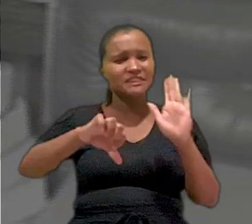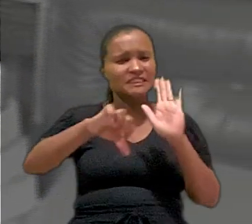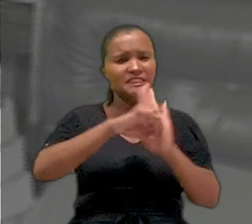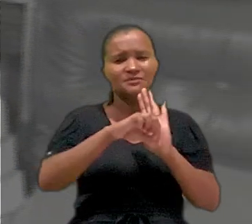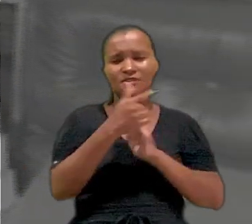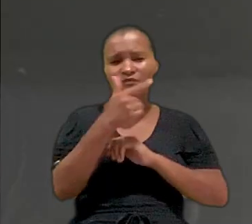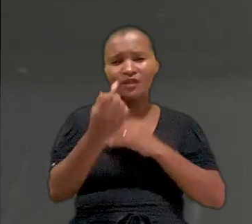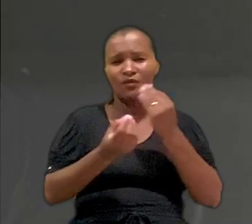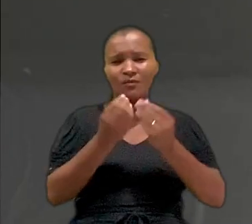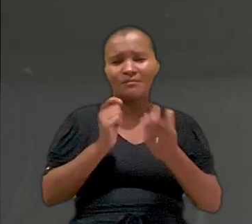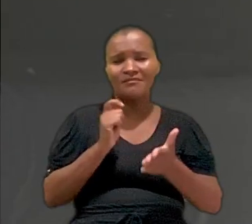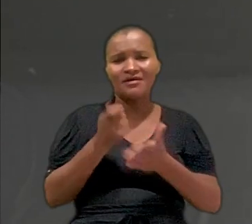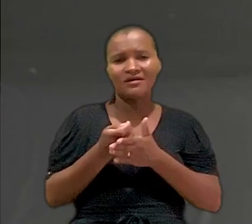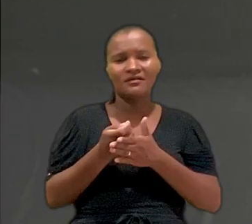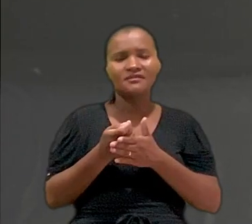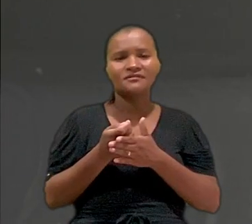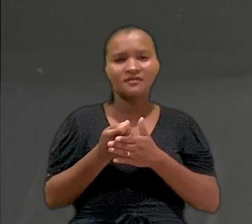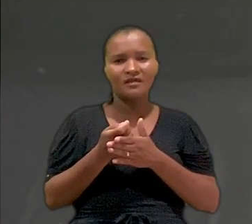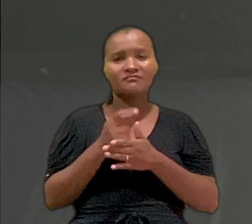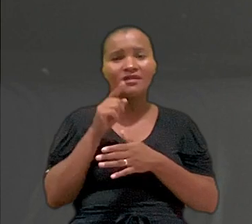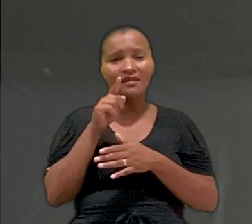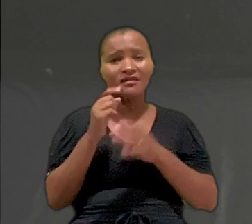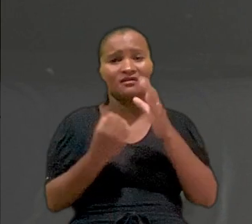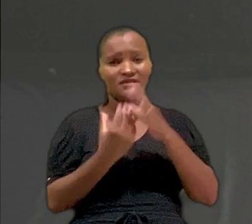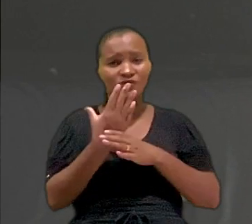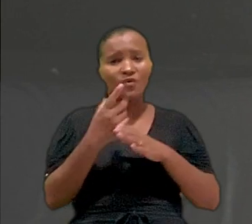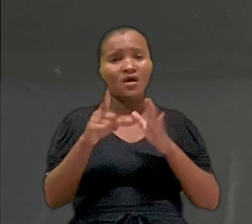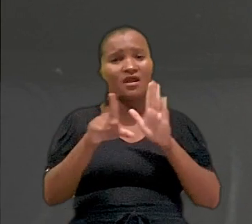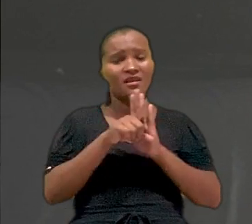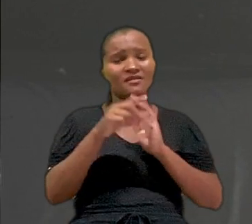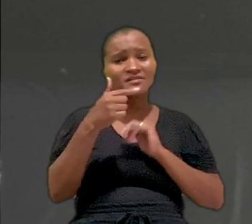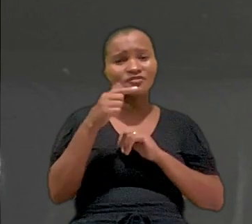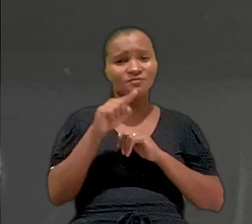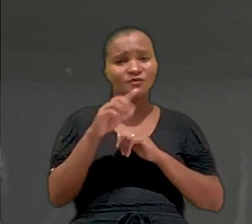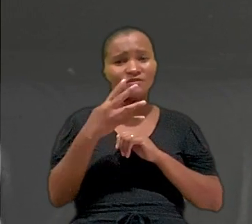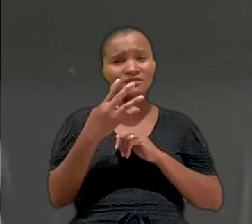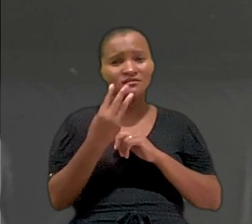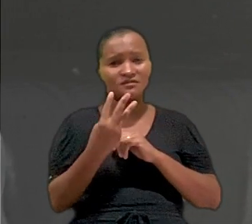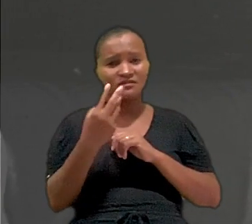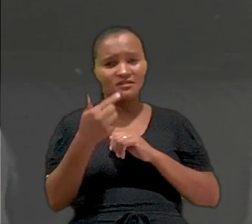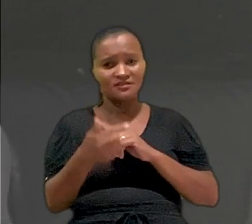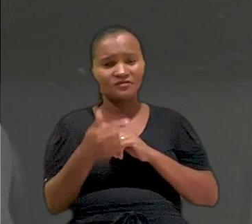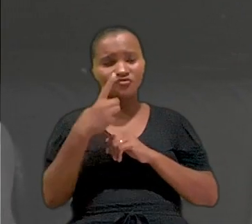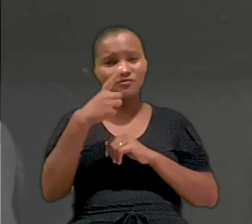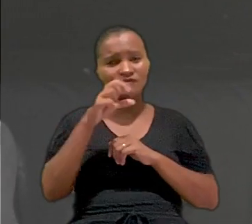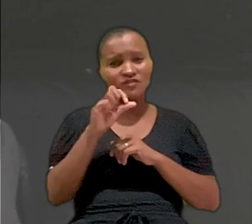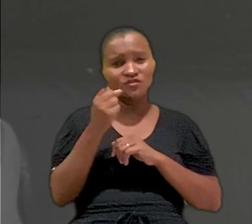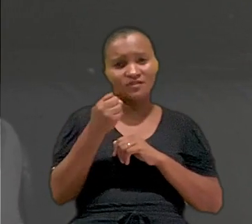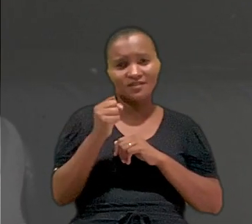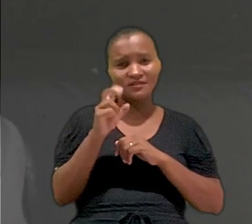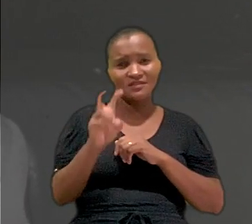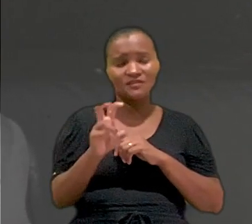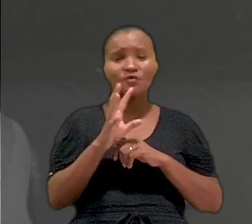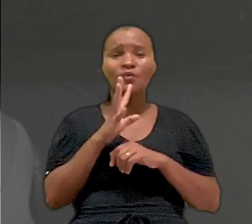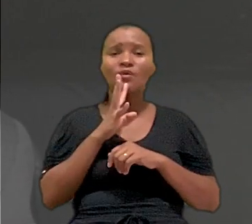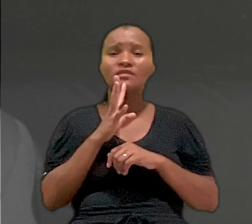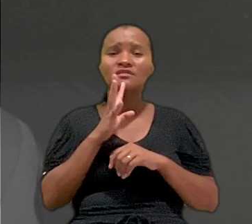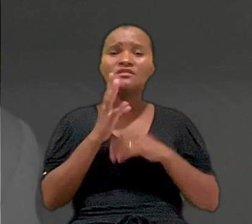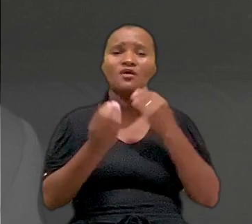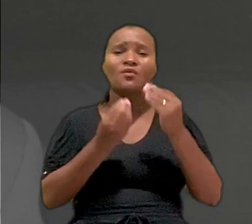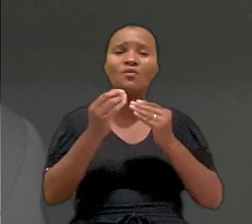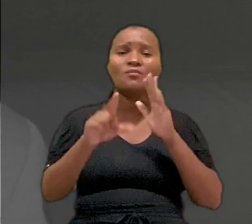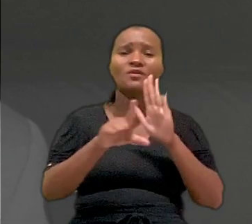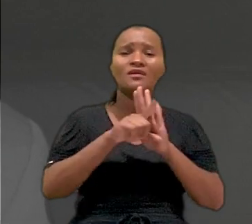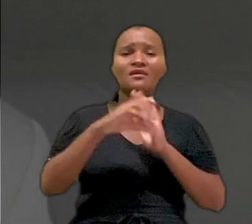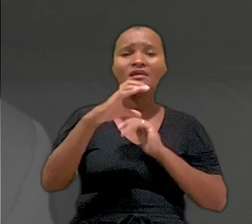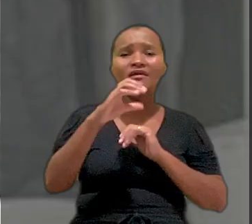imprescritível. É dele a autoria da Lei 7.437, de 1985, conhecida